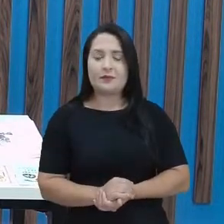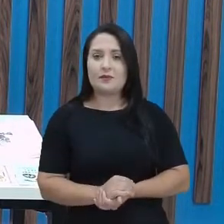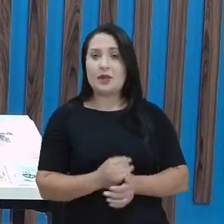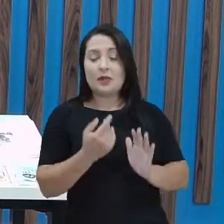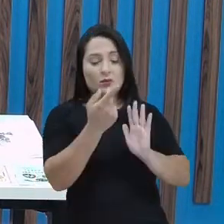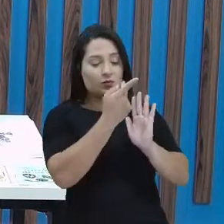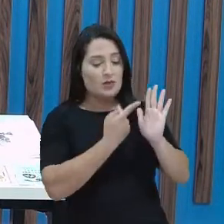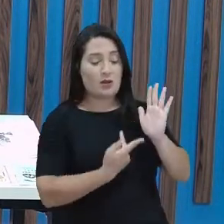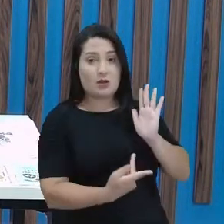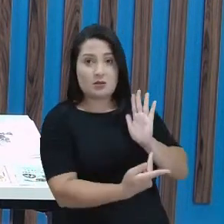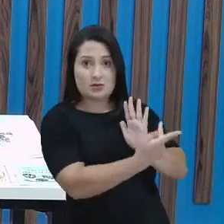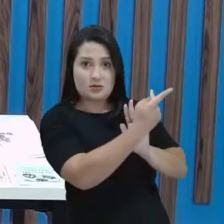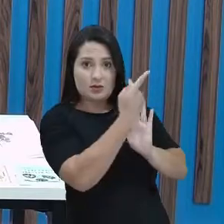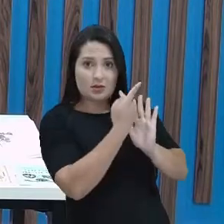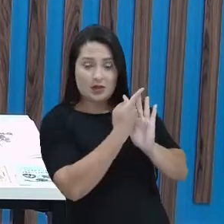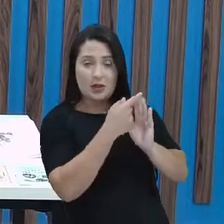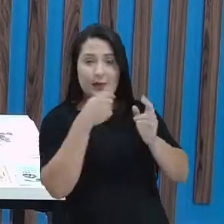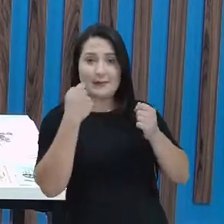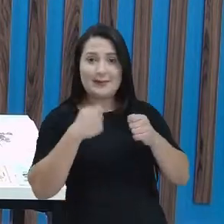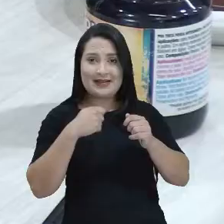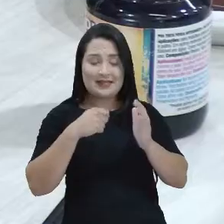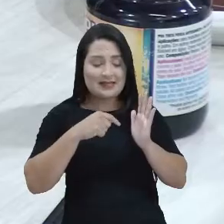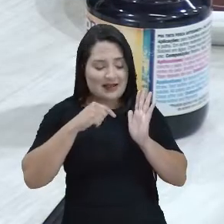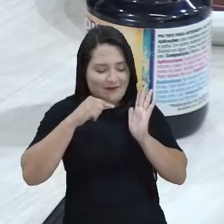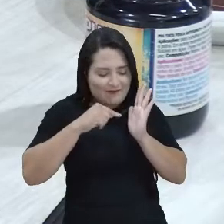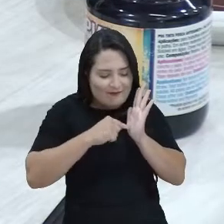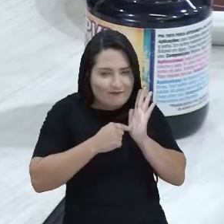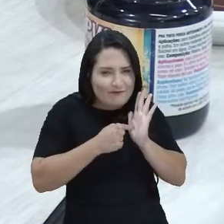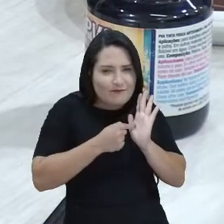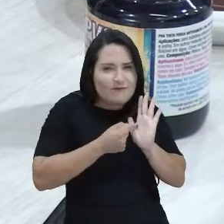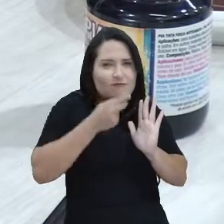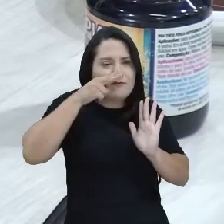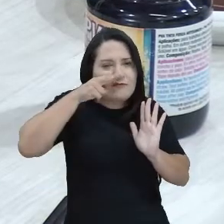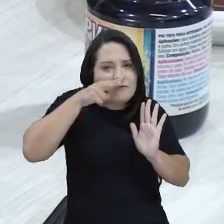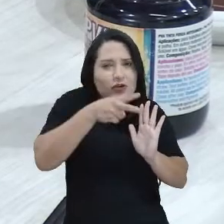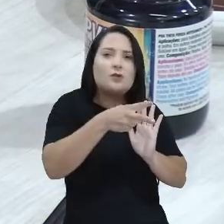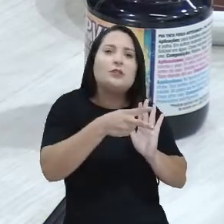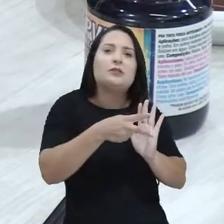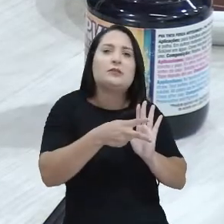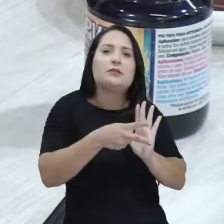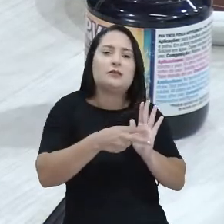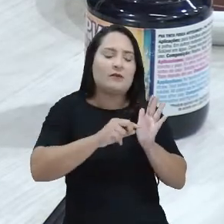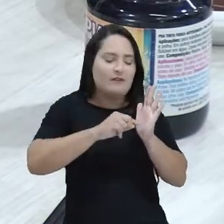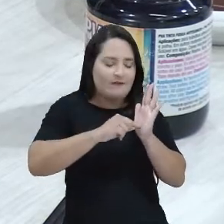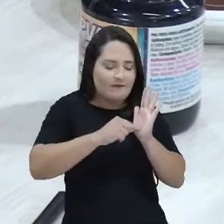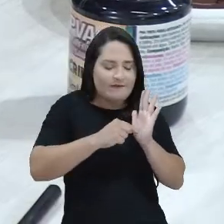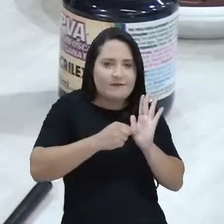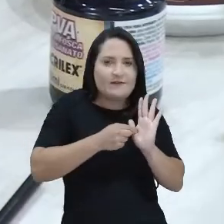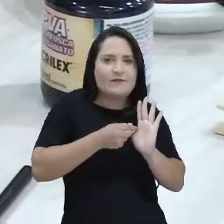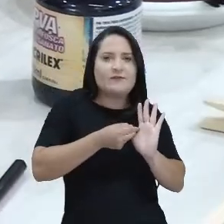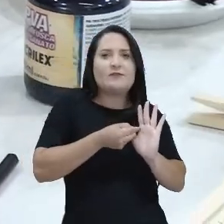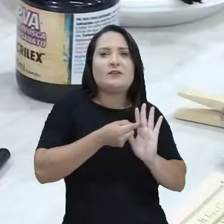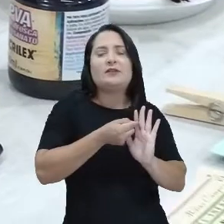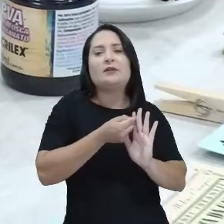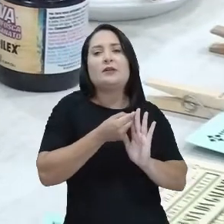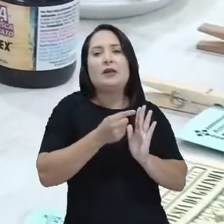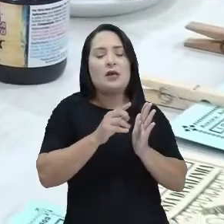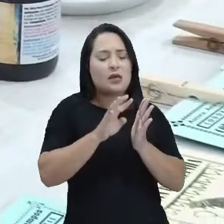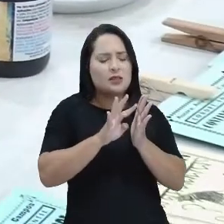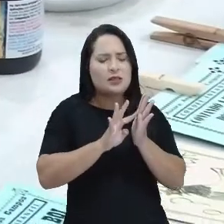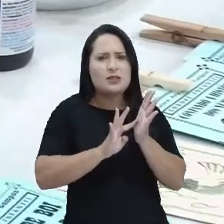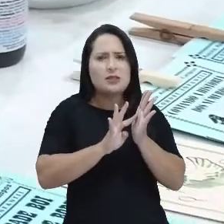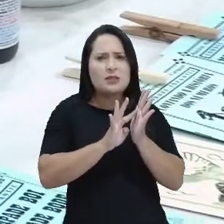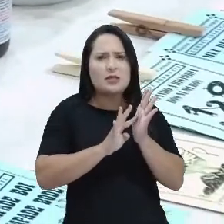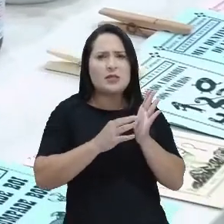desenho, você tem que marcar com muita força. Quando você passar o seu dedinho, você tem que